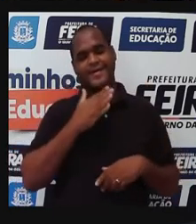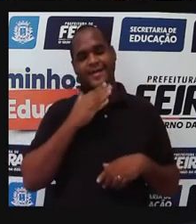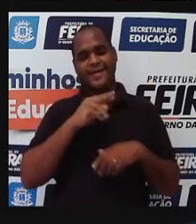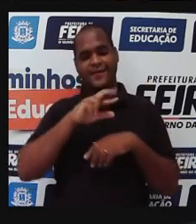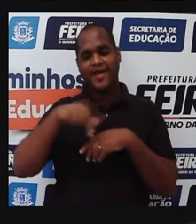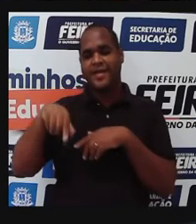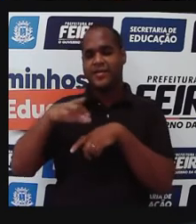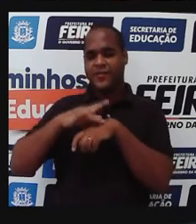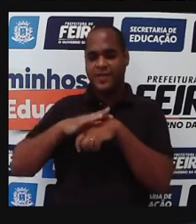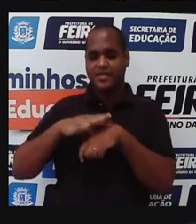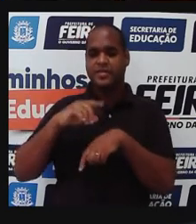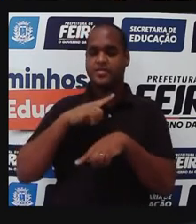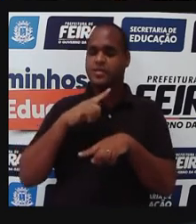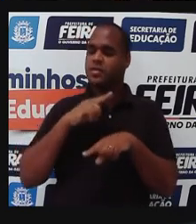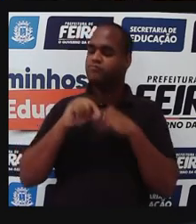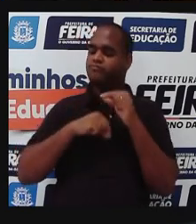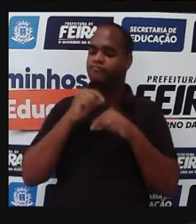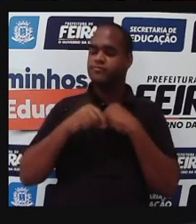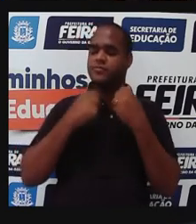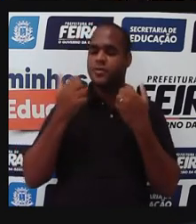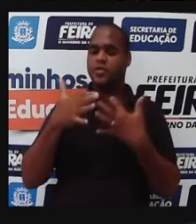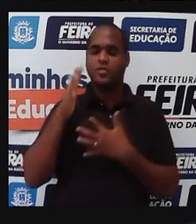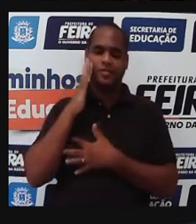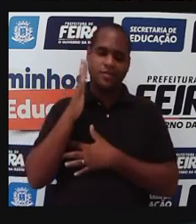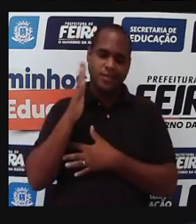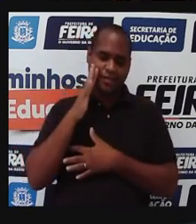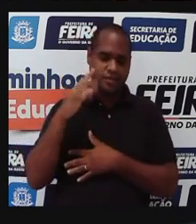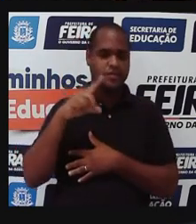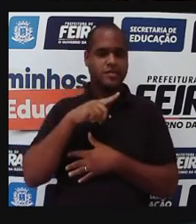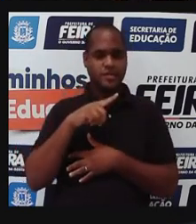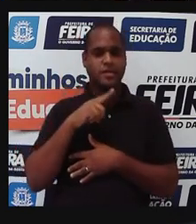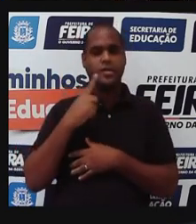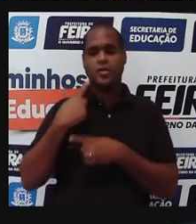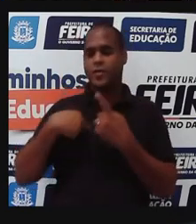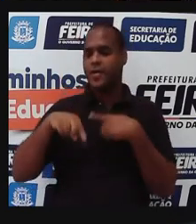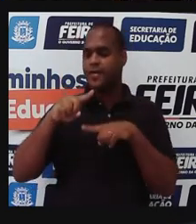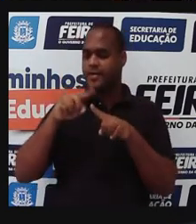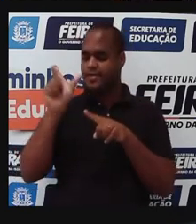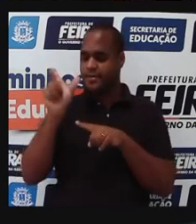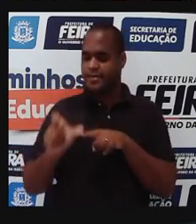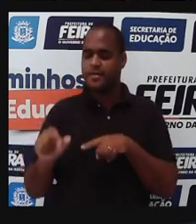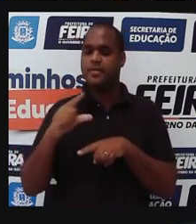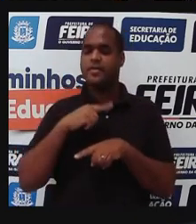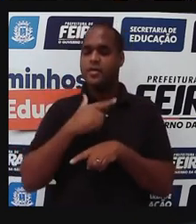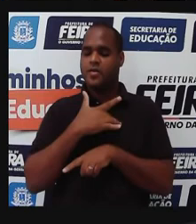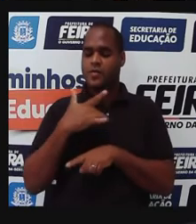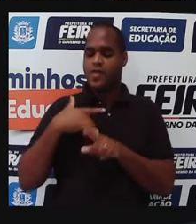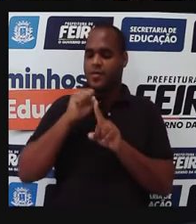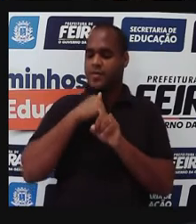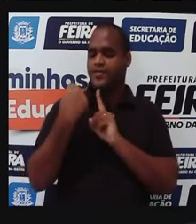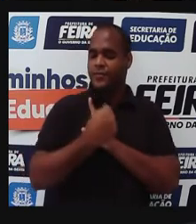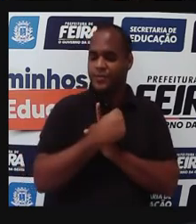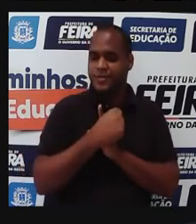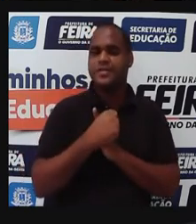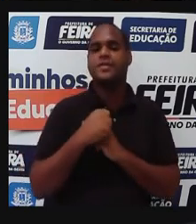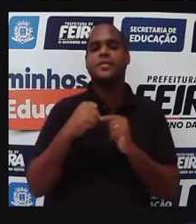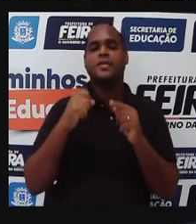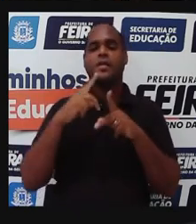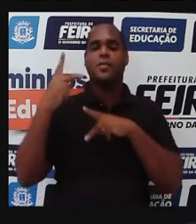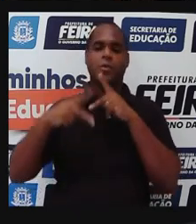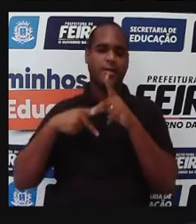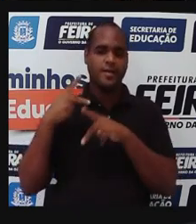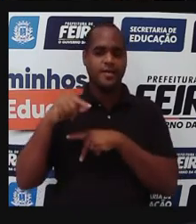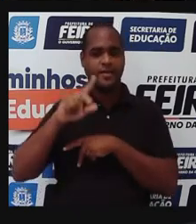doenças negligenciadas e começar a pensar, né, enquanto cidadãos, enquanto sociedade, em políticas